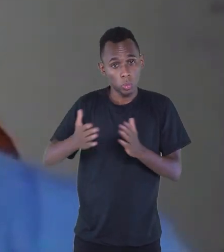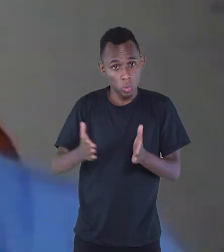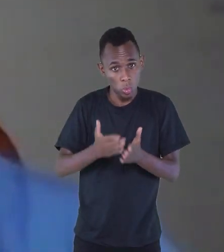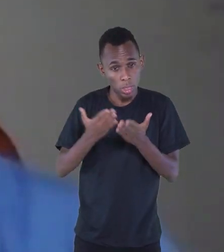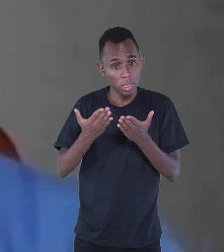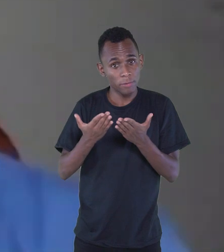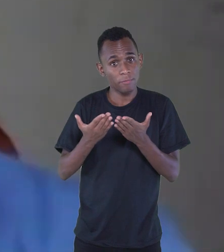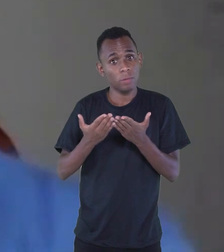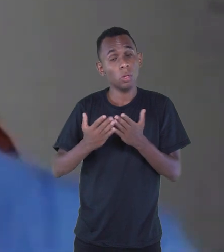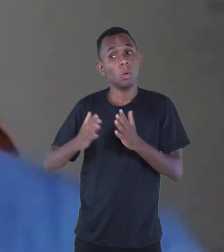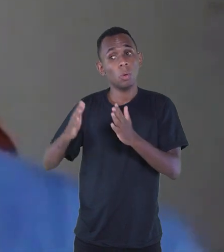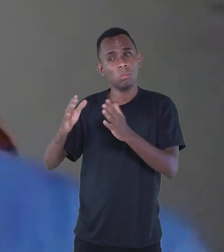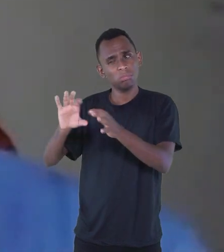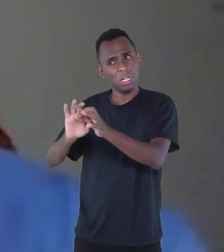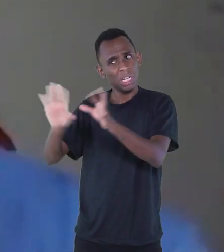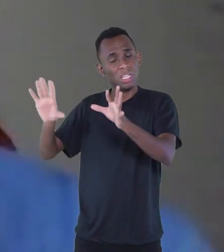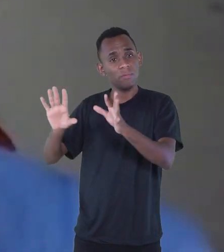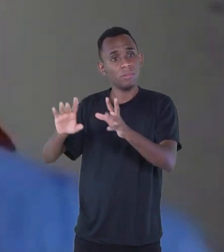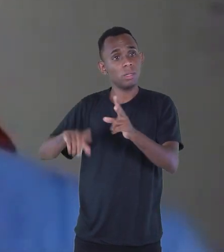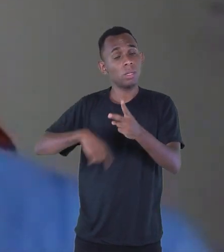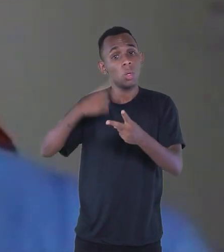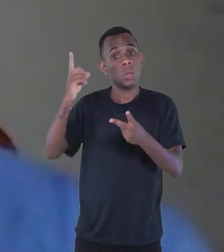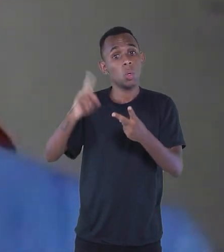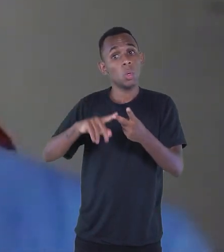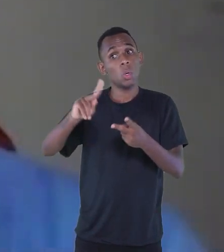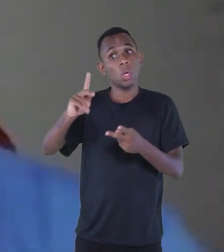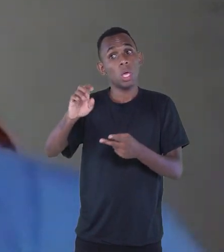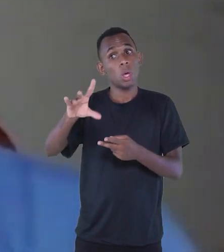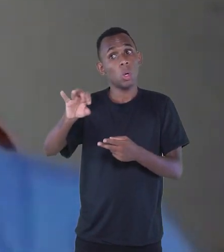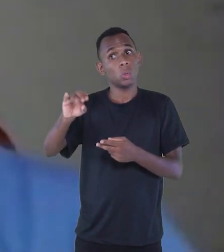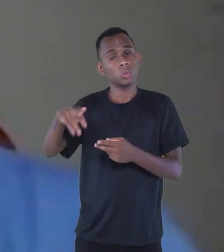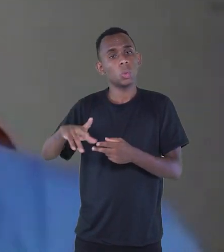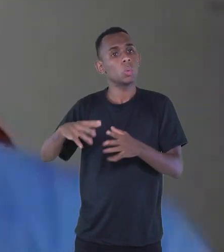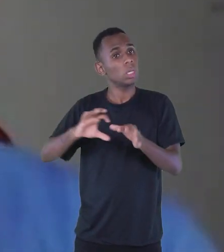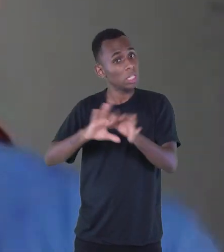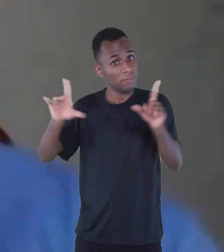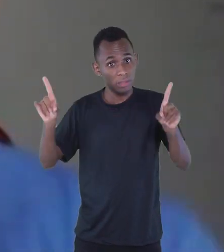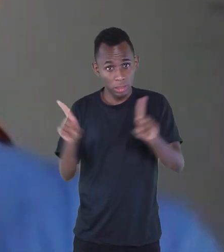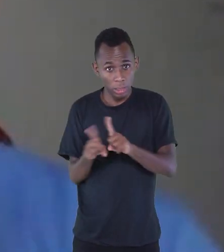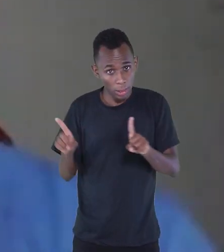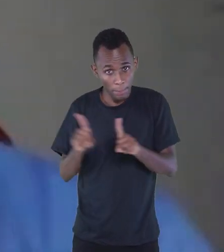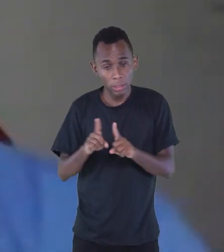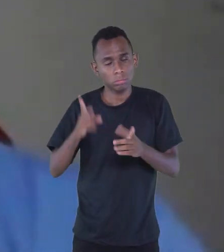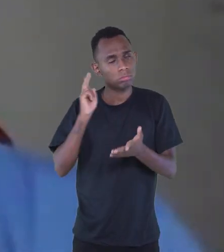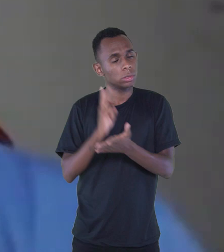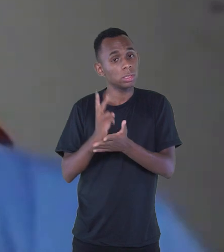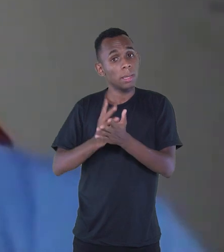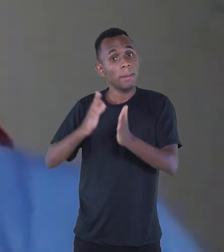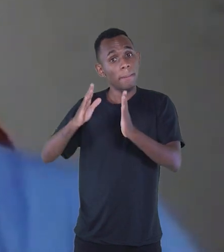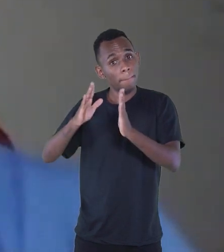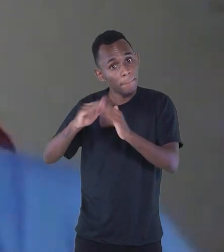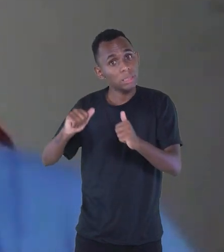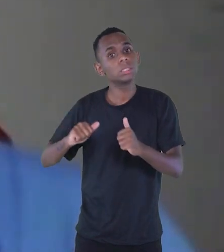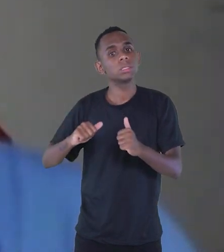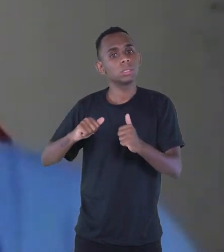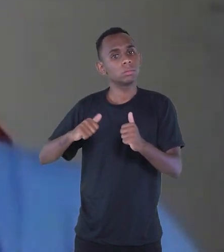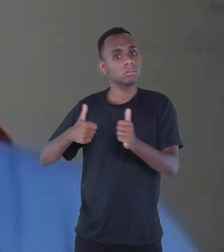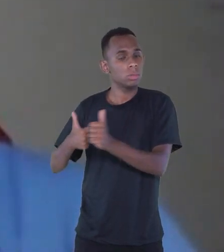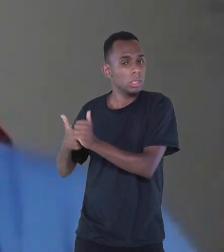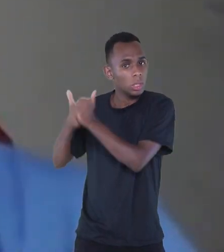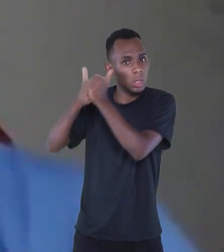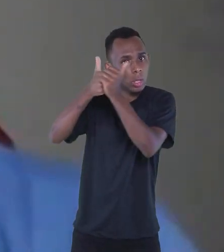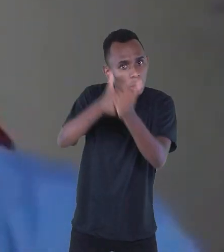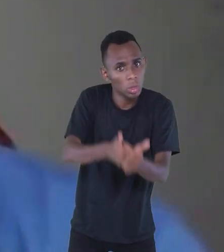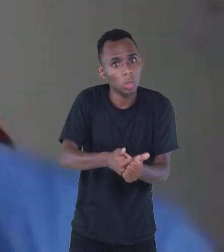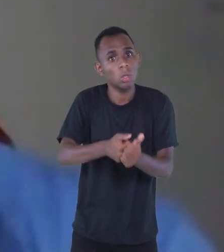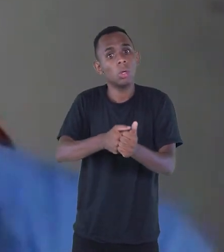para ela. E o Elton, ele criou também com uma certa liberdade, mas eu sempre pedindo para ficarem próximos da xilogravura, trabalhar com